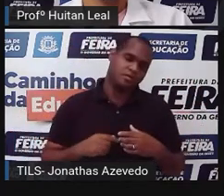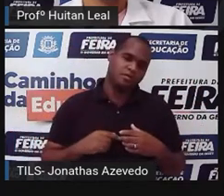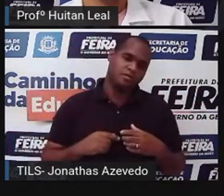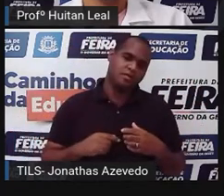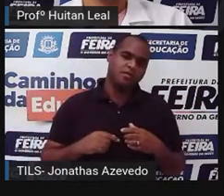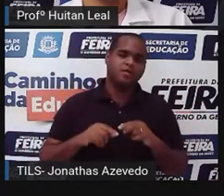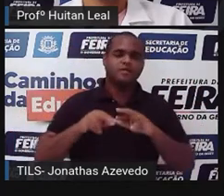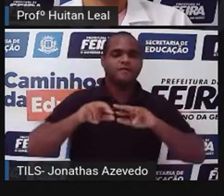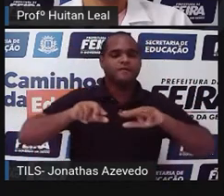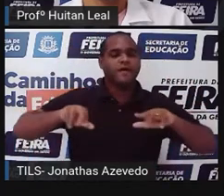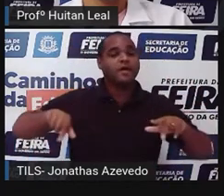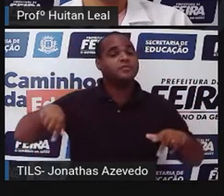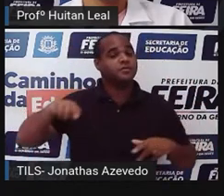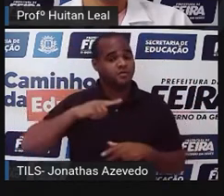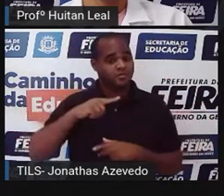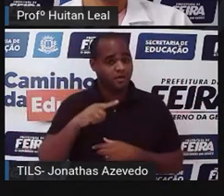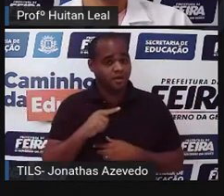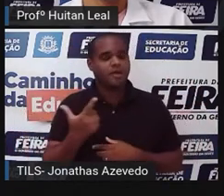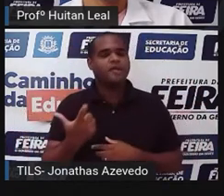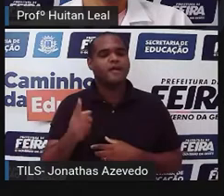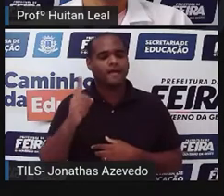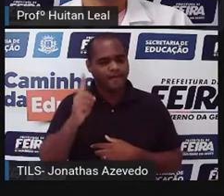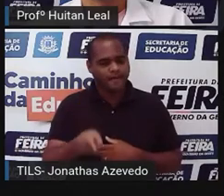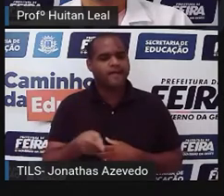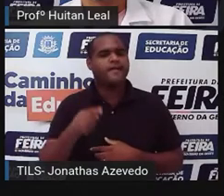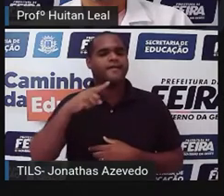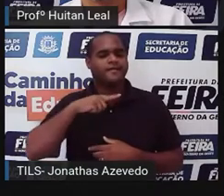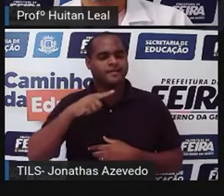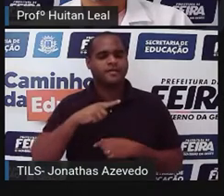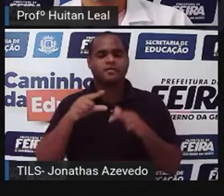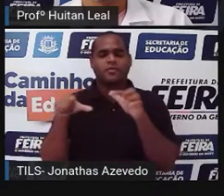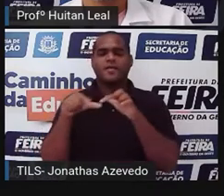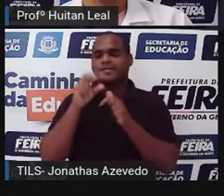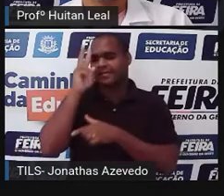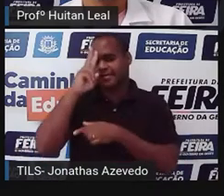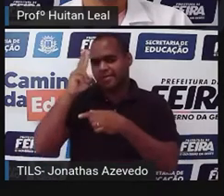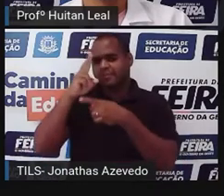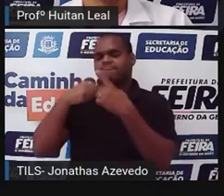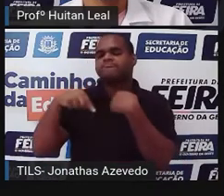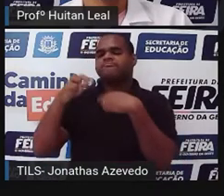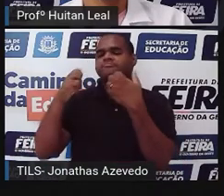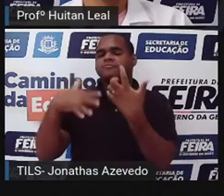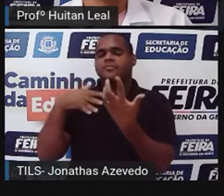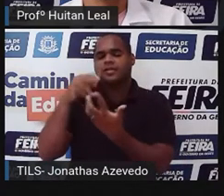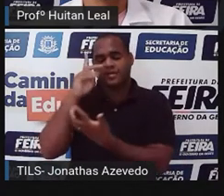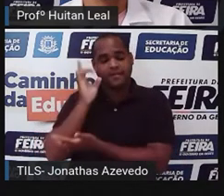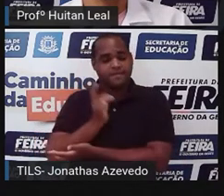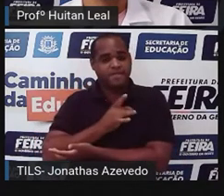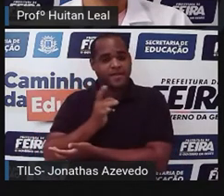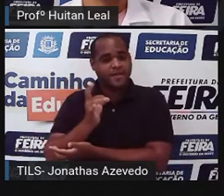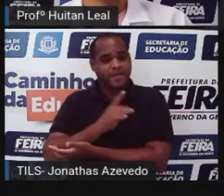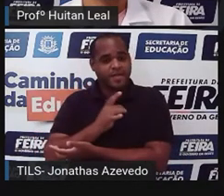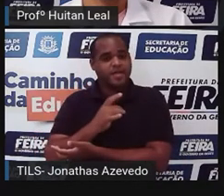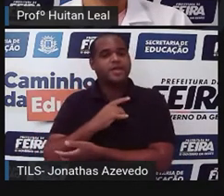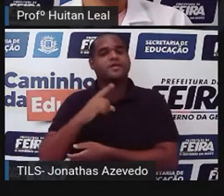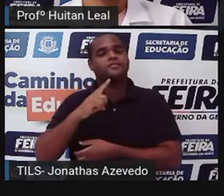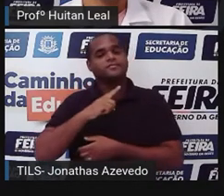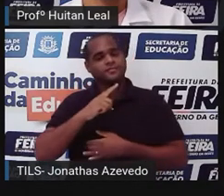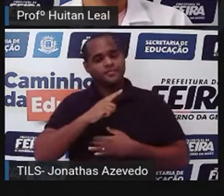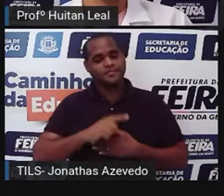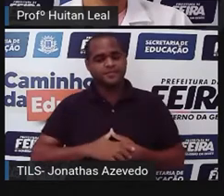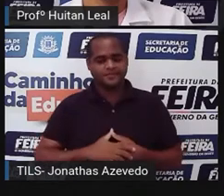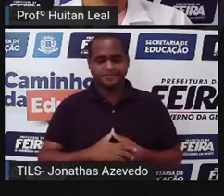personagens, a gente lembra, não é? De terror, de algo que nos traz medo. Então,